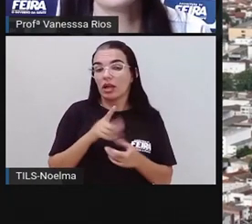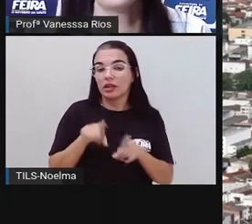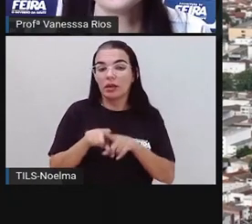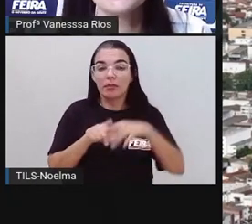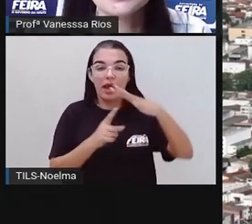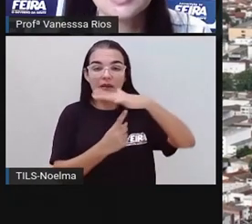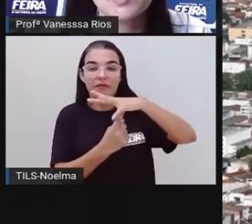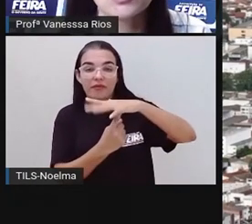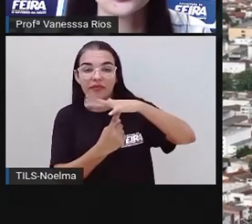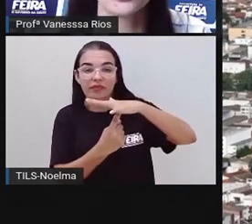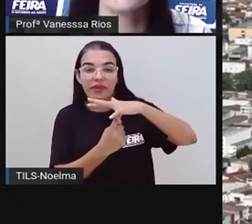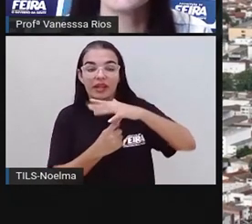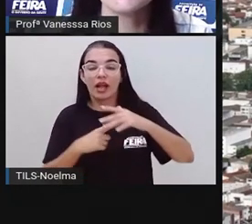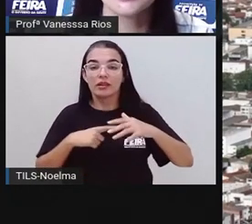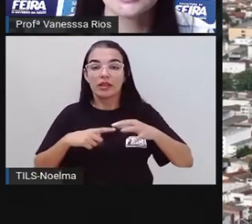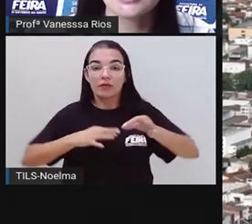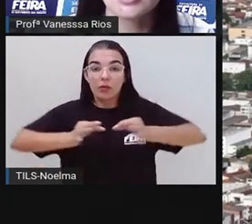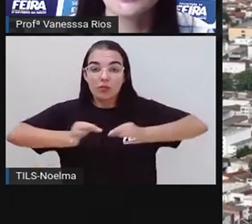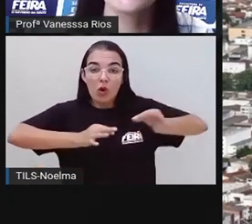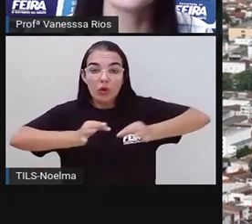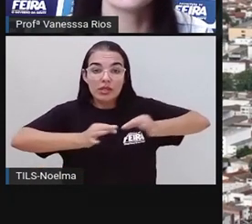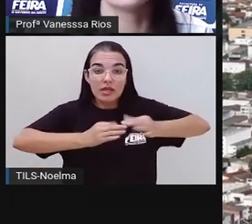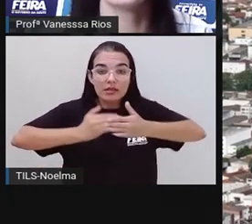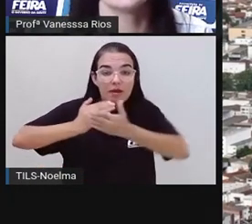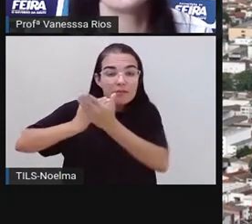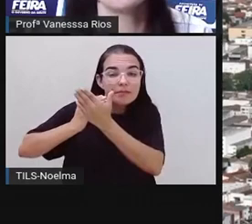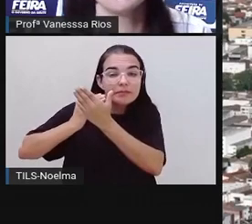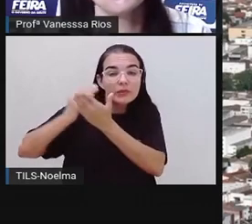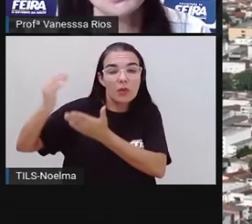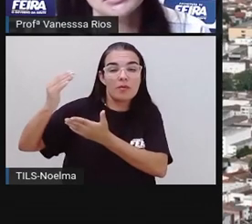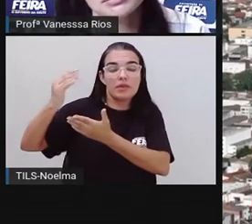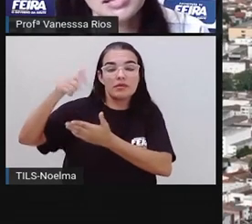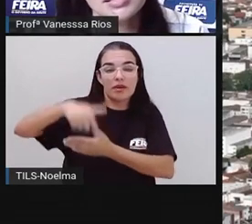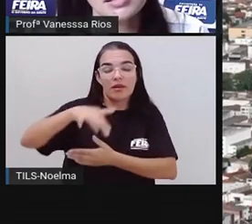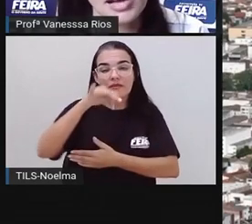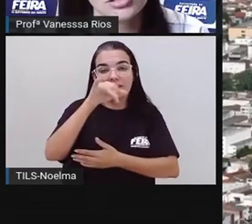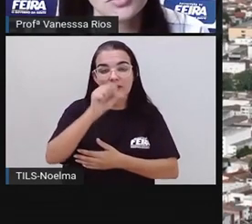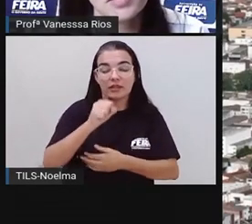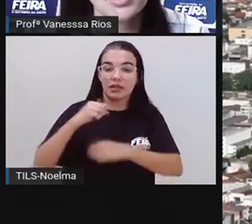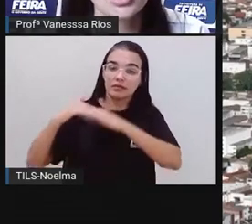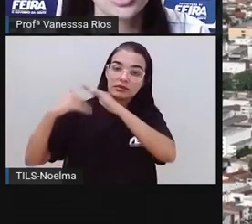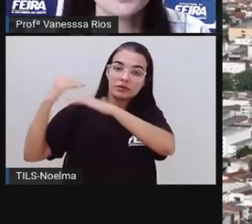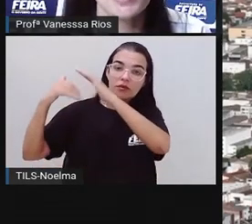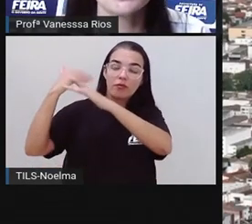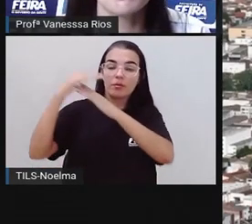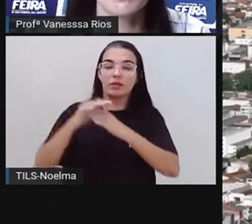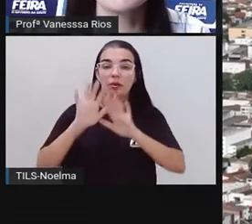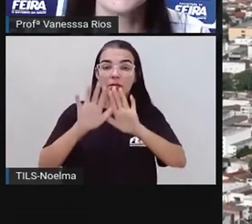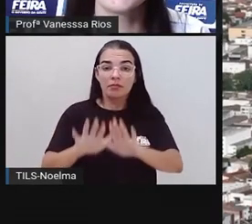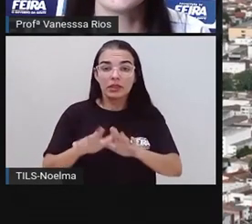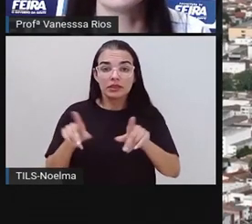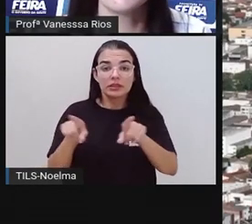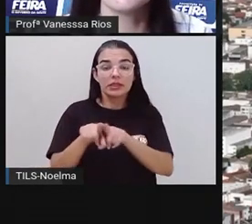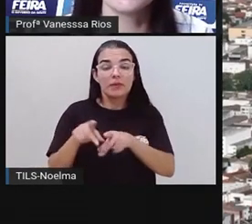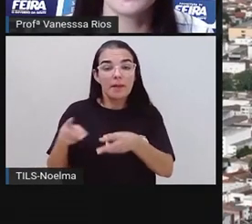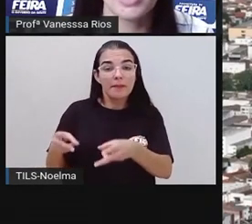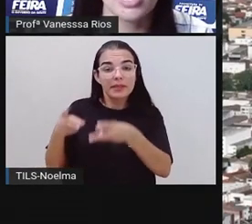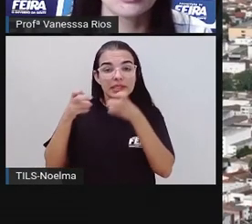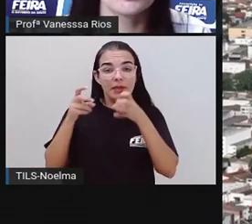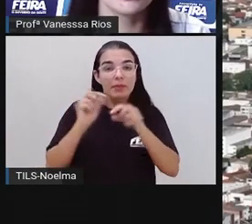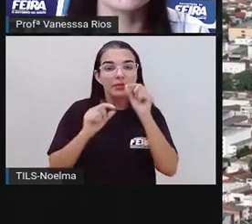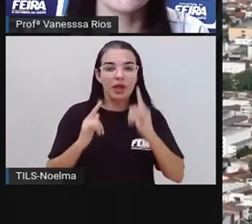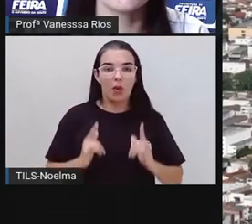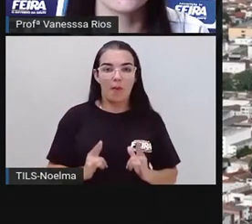papel no princípio de organização e de desenvolvimento da cidade. Nós percebemos aí entre esses